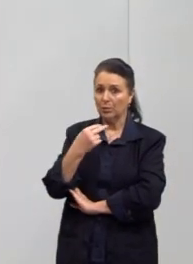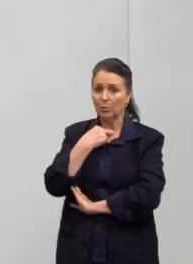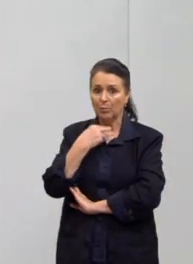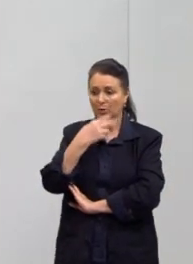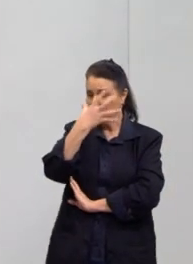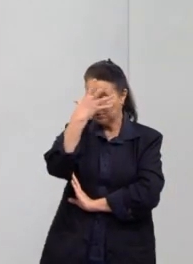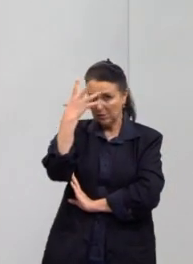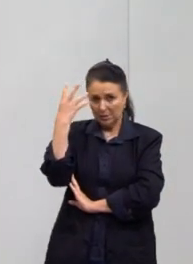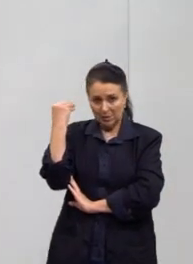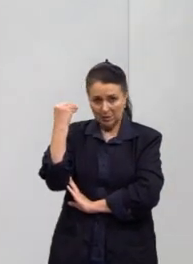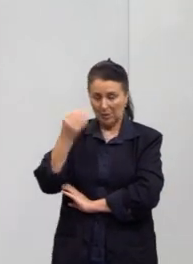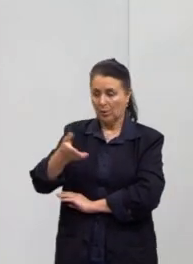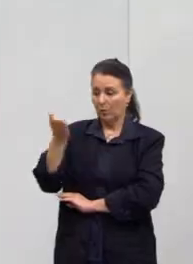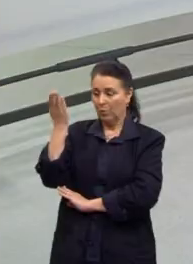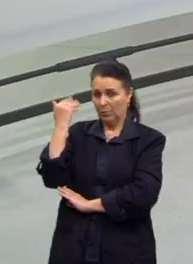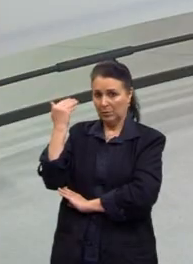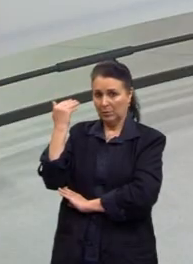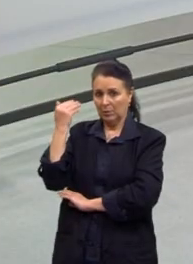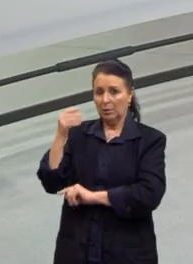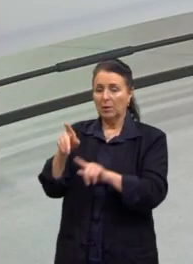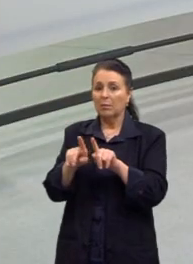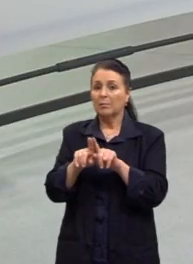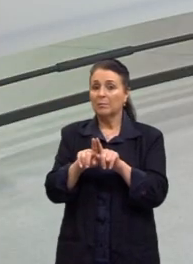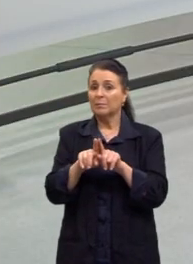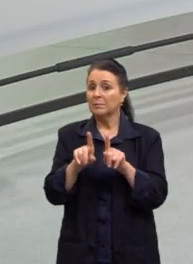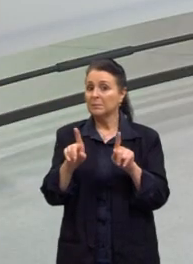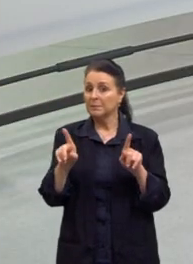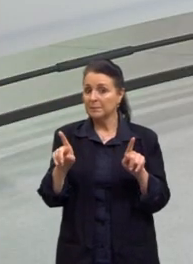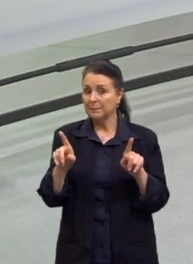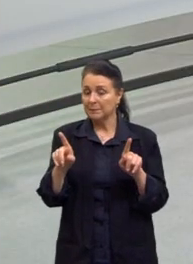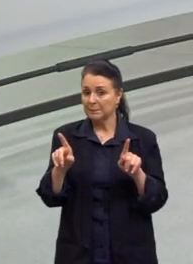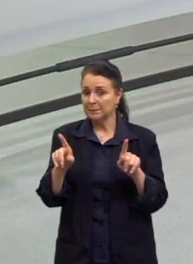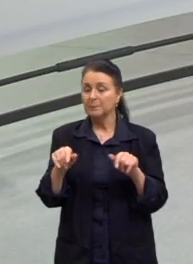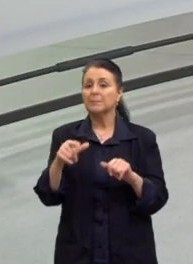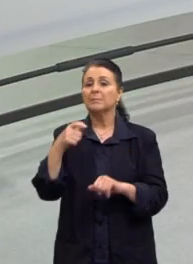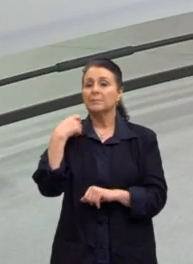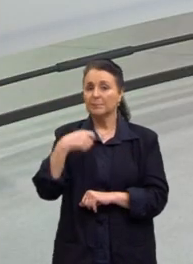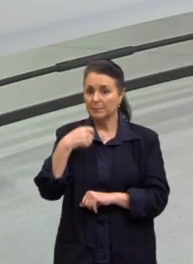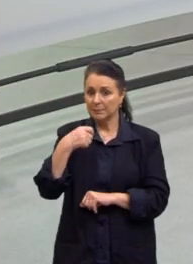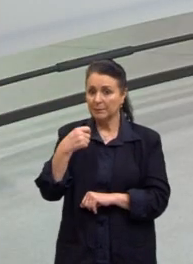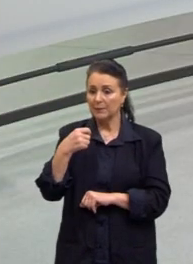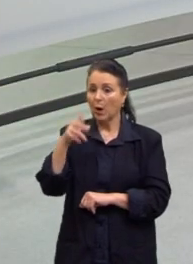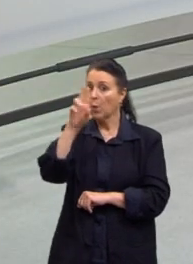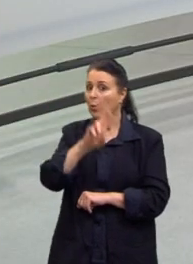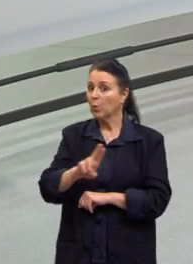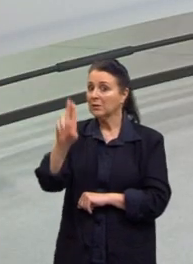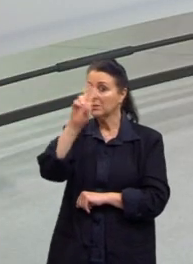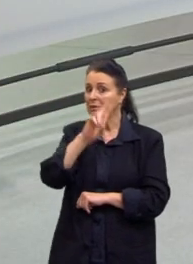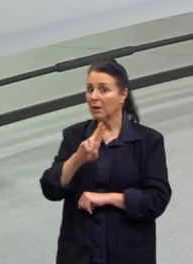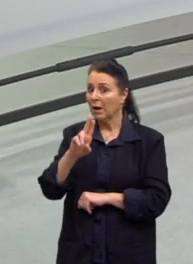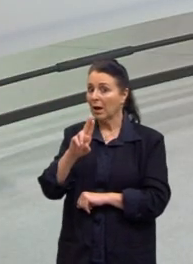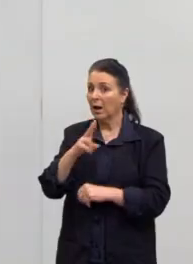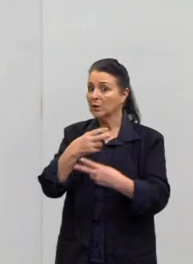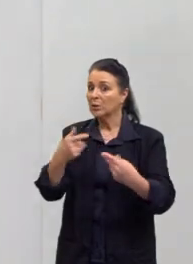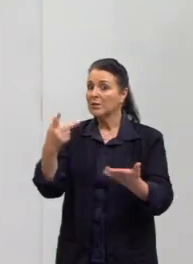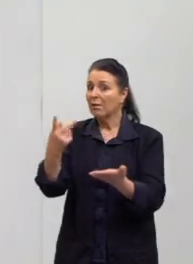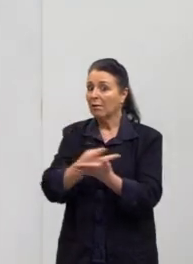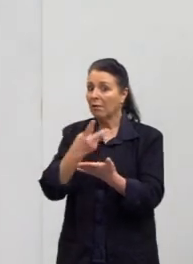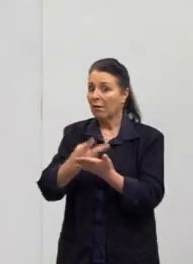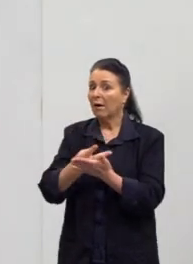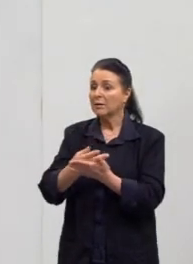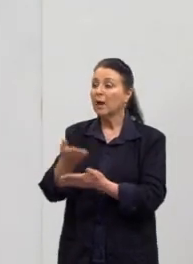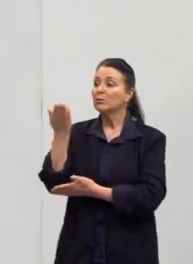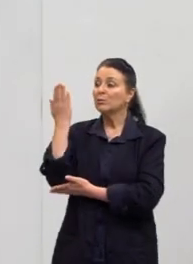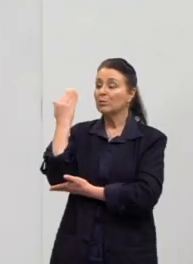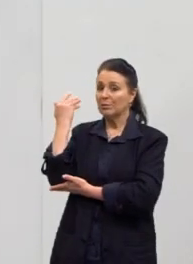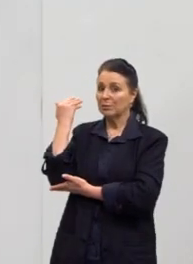simplesmente fechar os olhos para o passado. Não fecharíamos para a nossa história. Porém, nós temos que pegar esse passado, pegar os erros do passado e não repeti